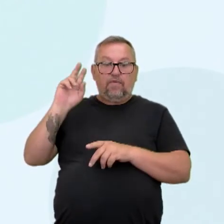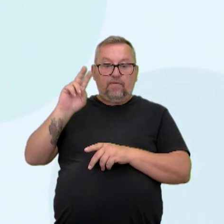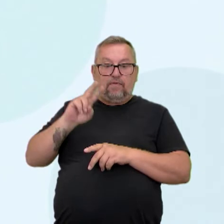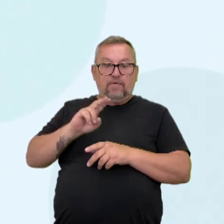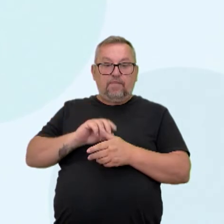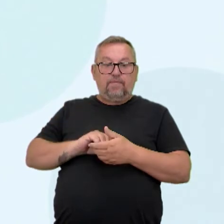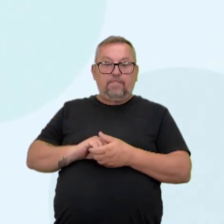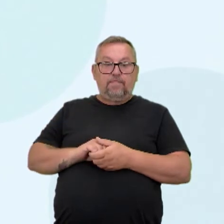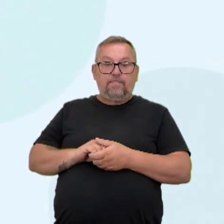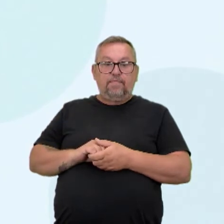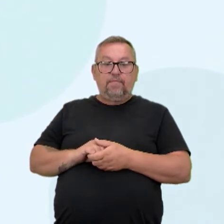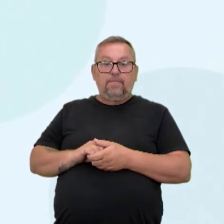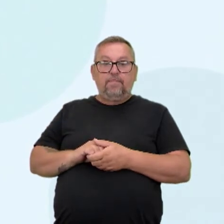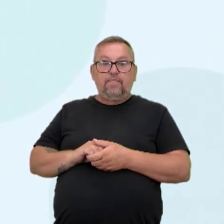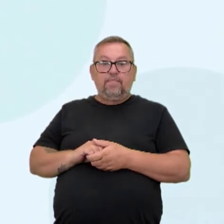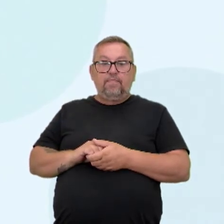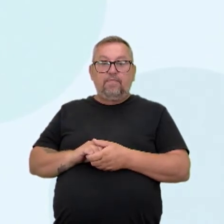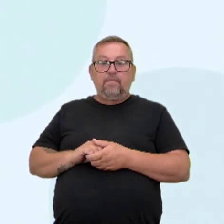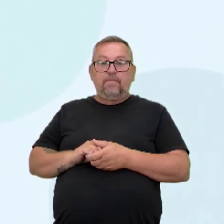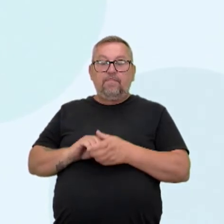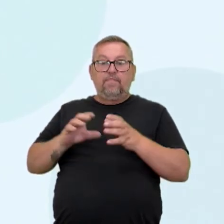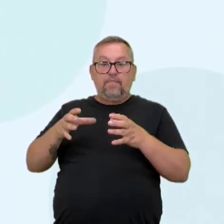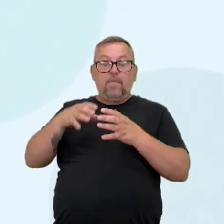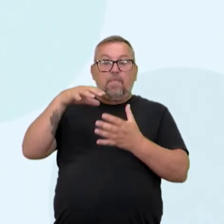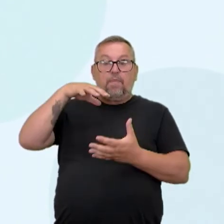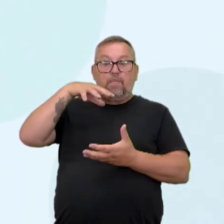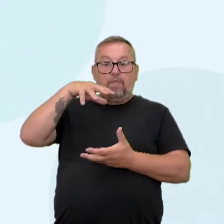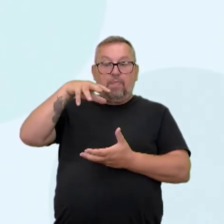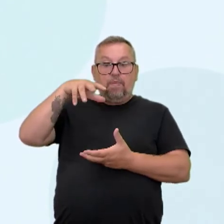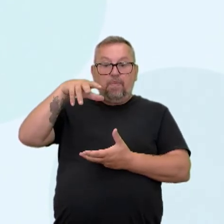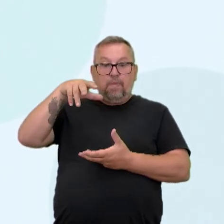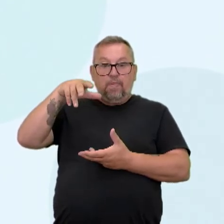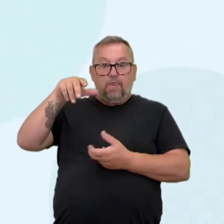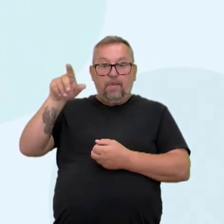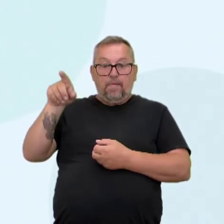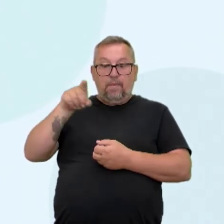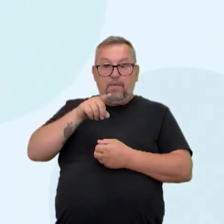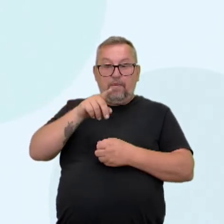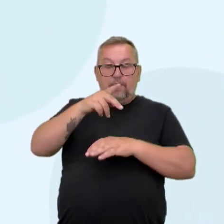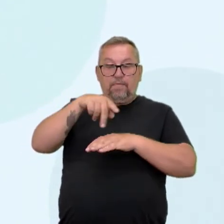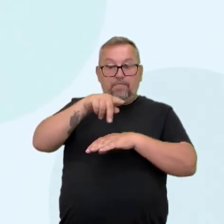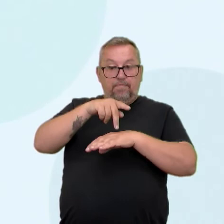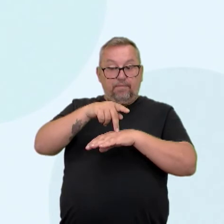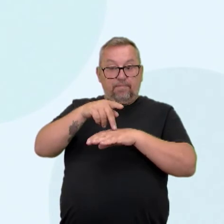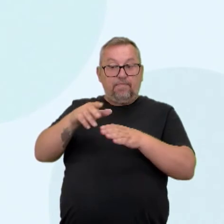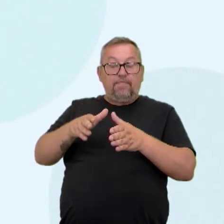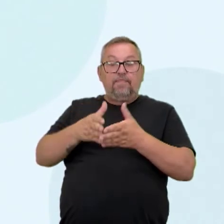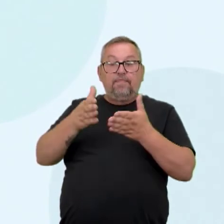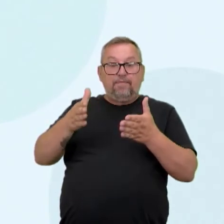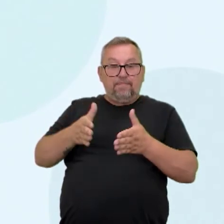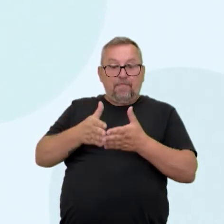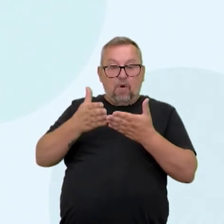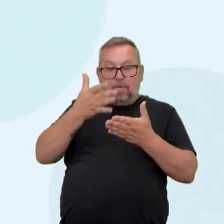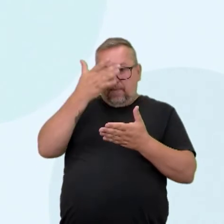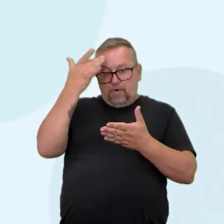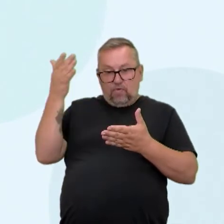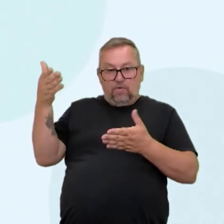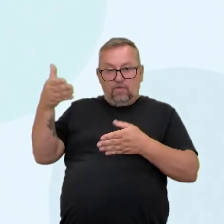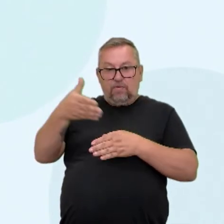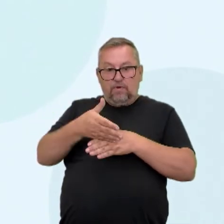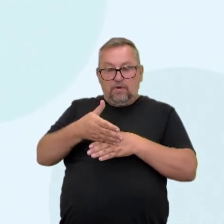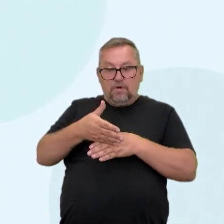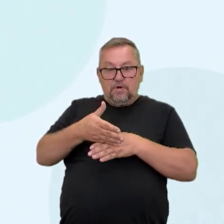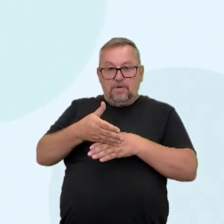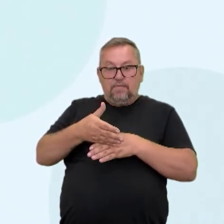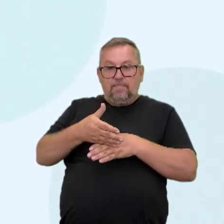aquele texto. Globalização vai dar em estrangeiros pobres que se regionalizam, tá?